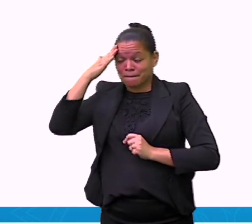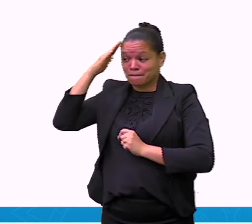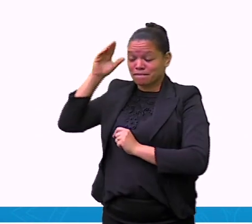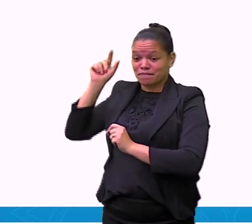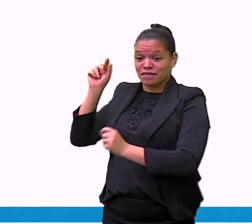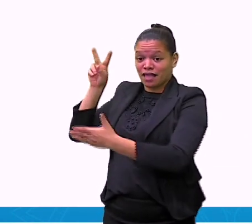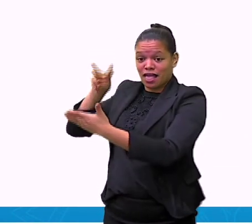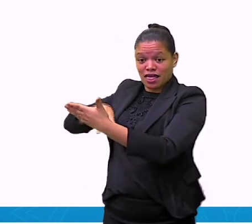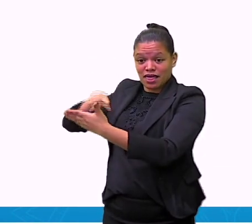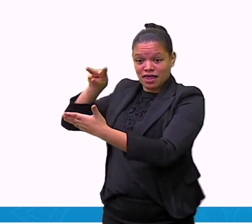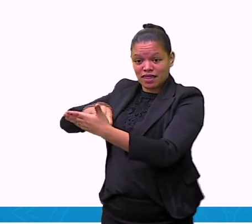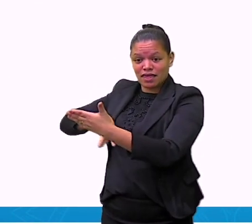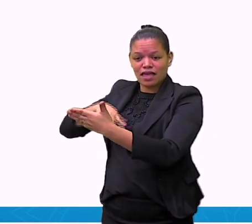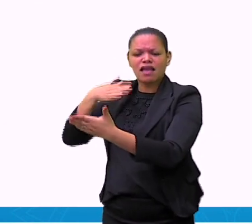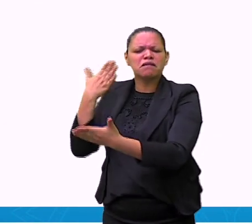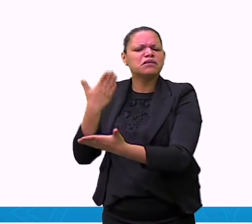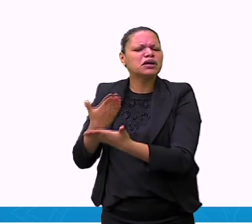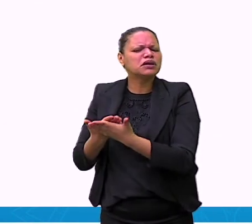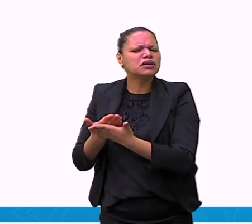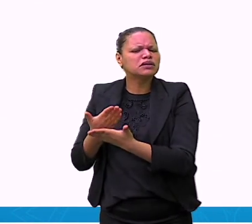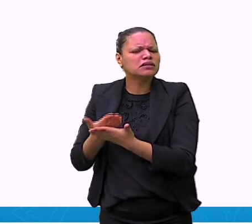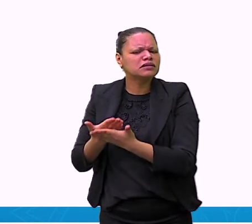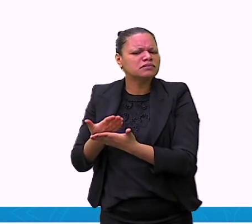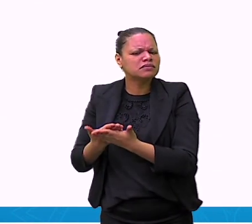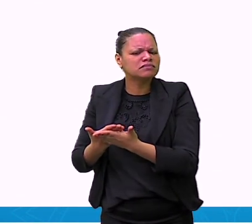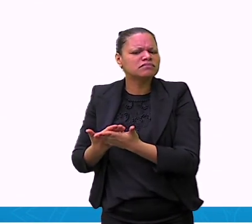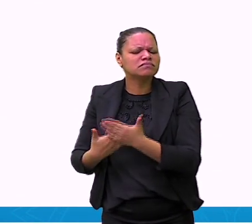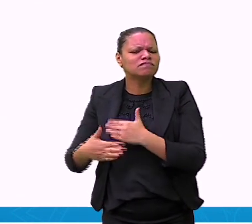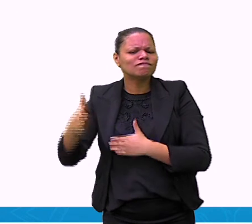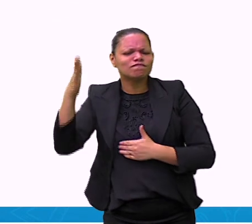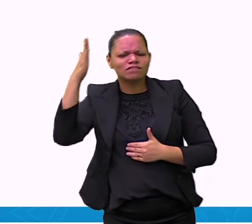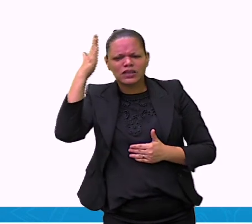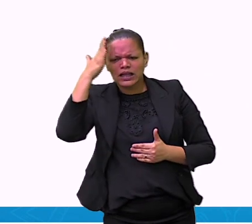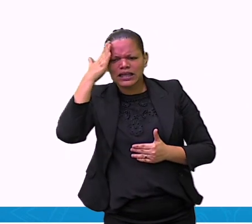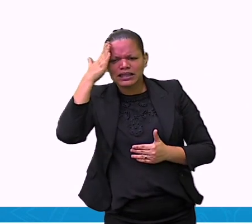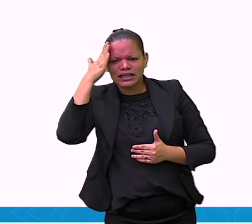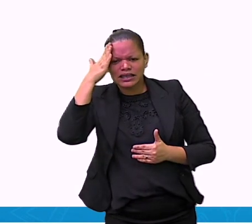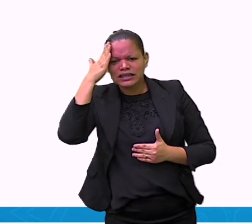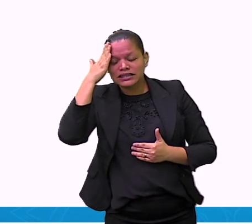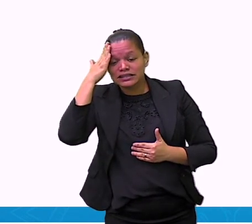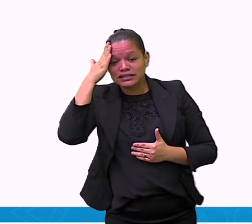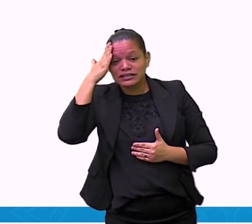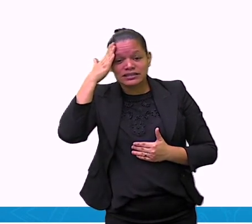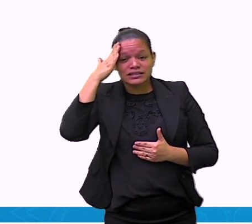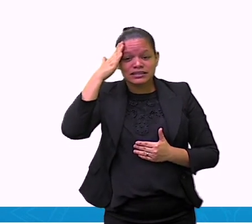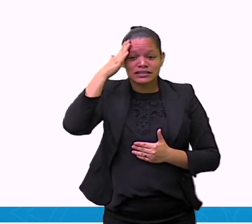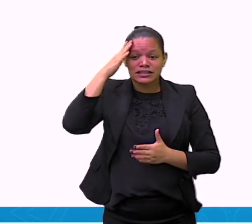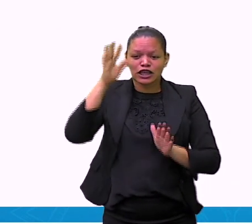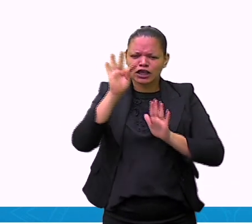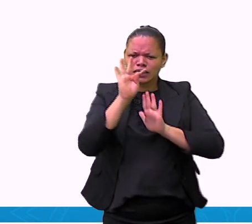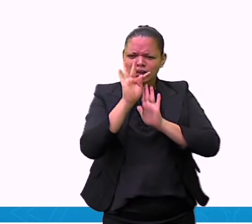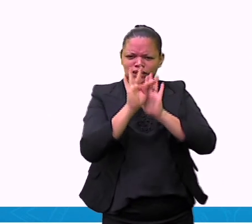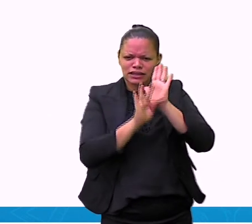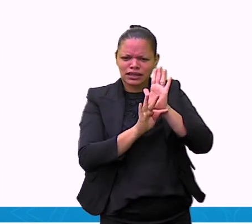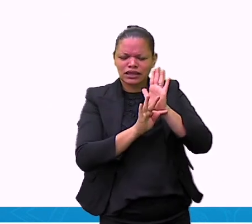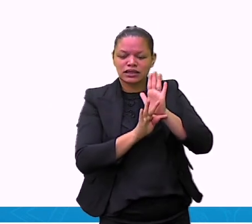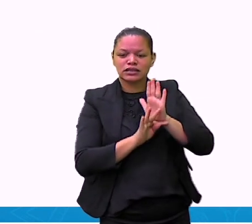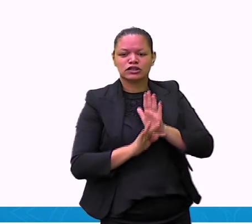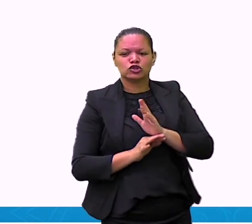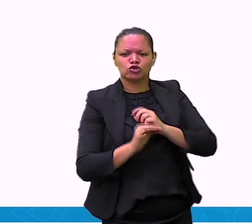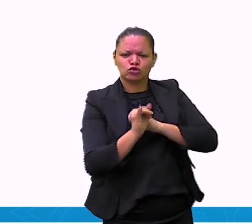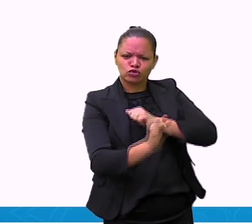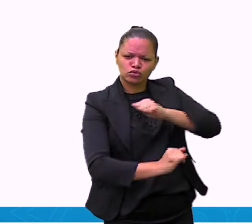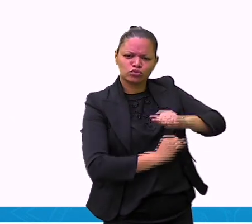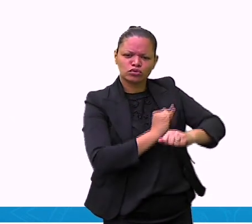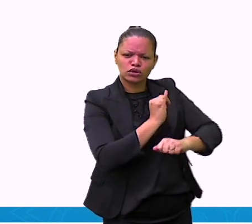mediação do professor, textos que circulam em meios impressos ou digitais.